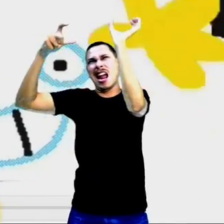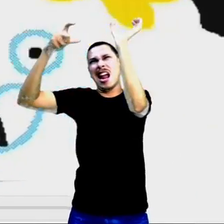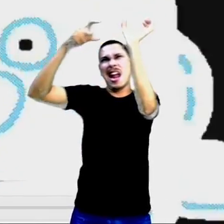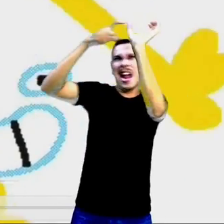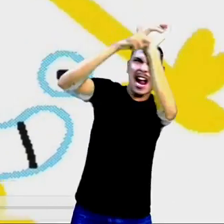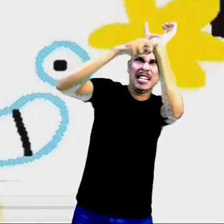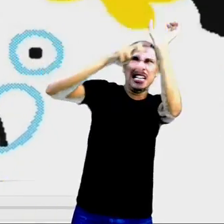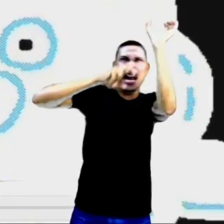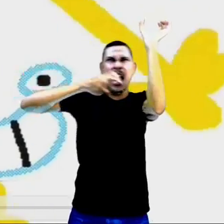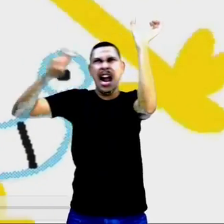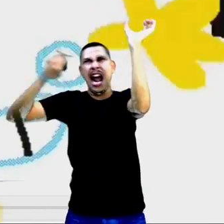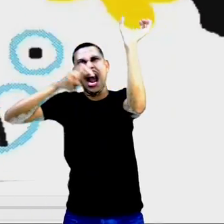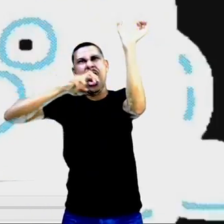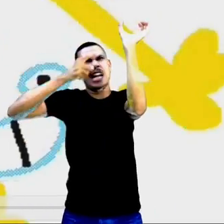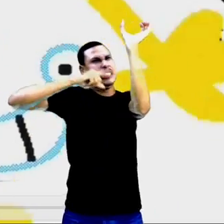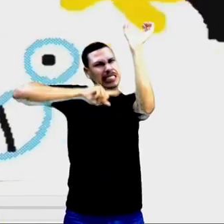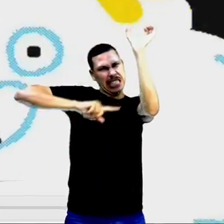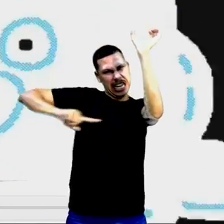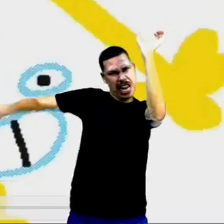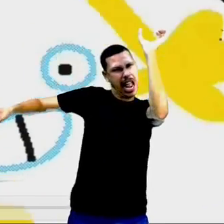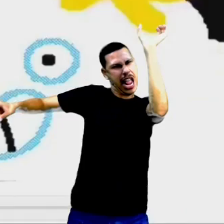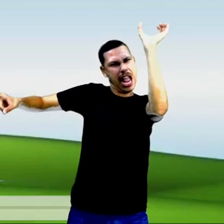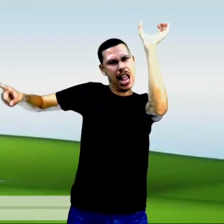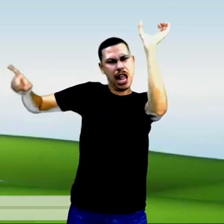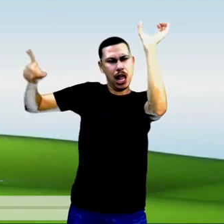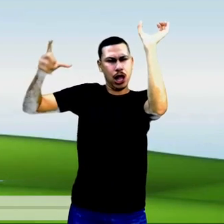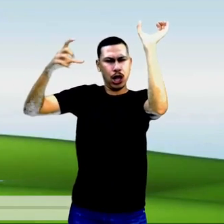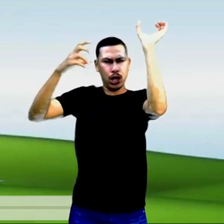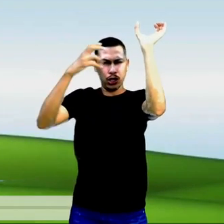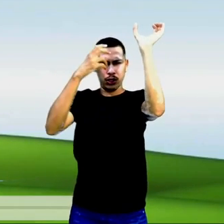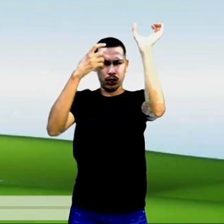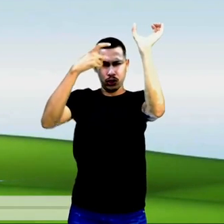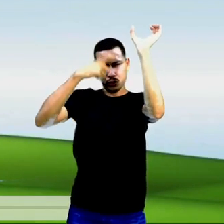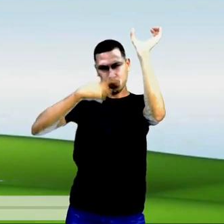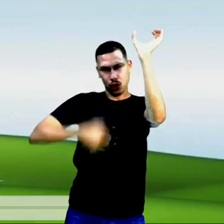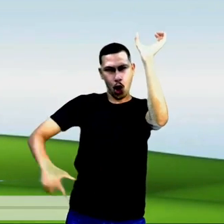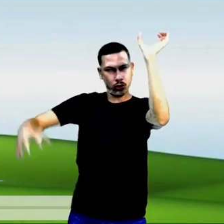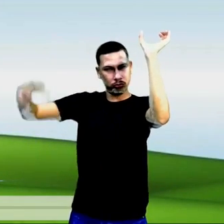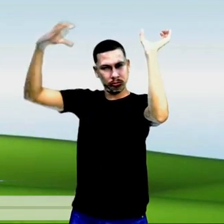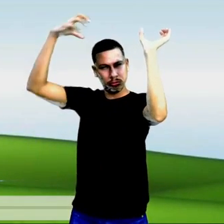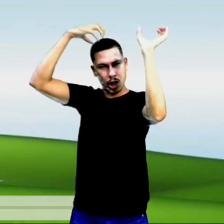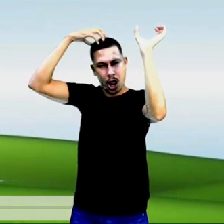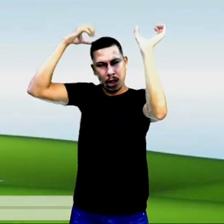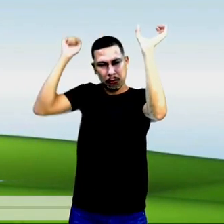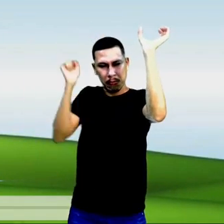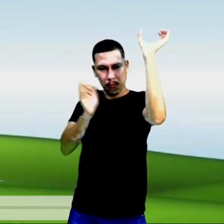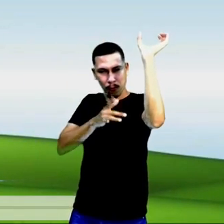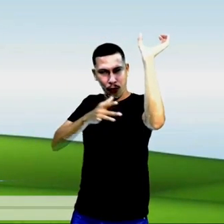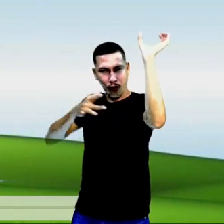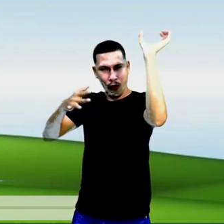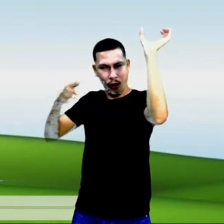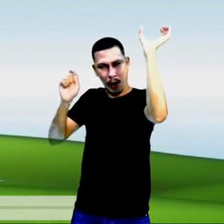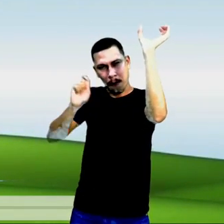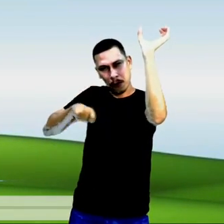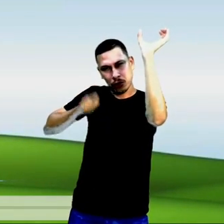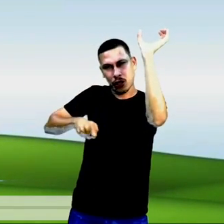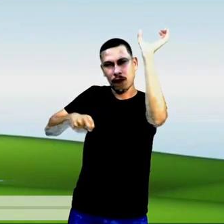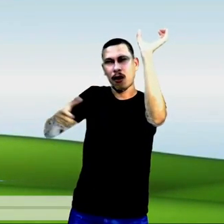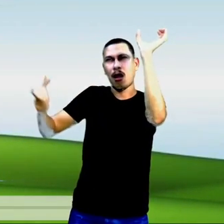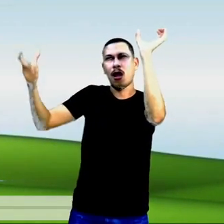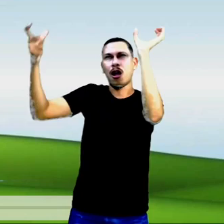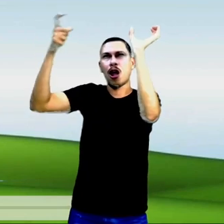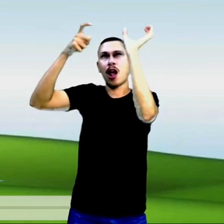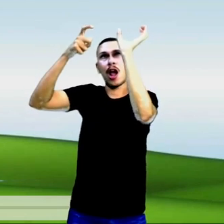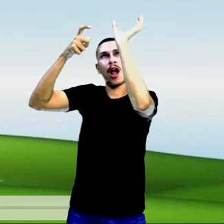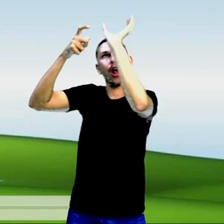frente, não vê que eu sou o astro rei e preciso brilhar? A nuvenzinha começou a ficar